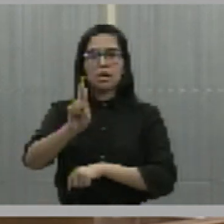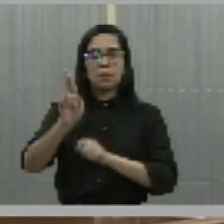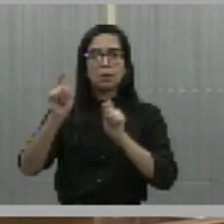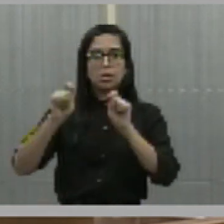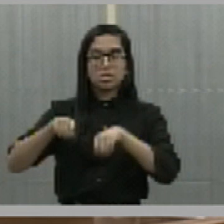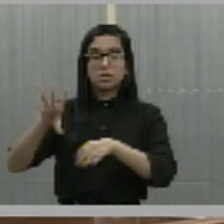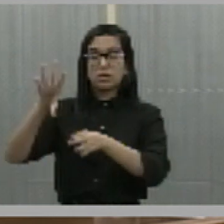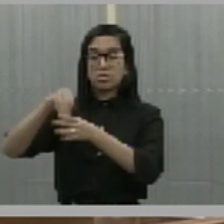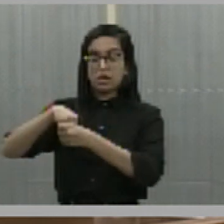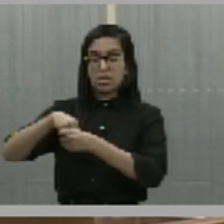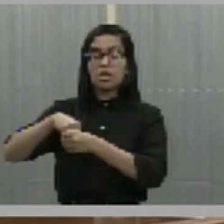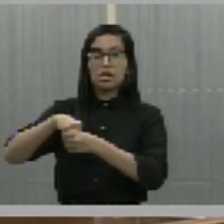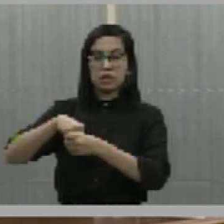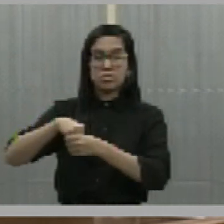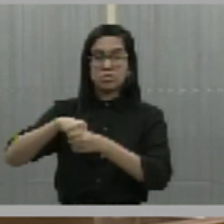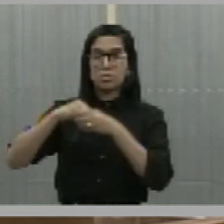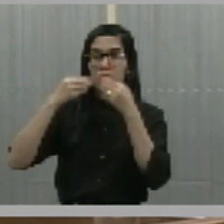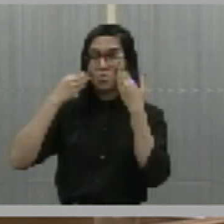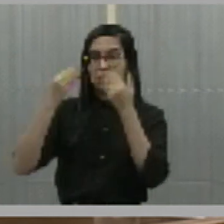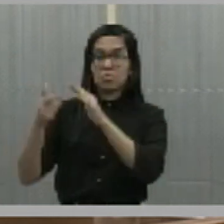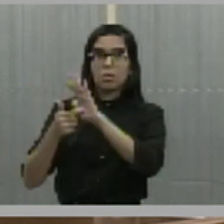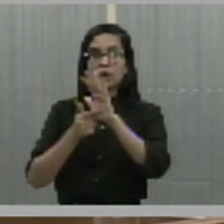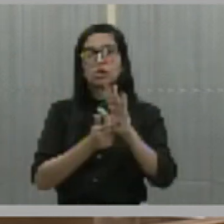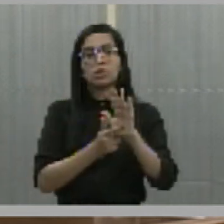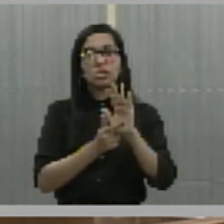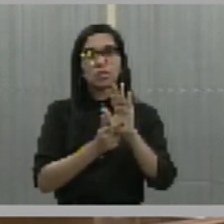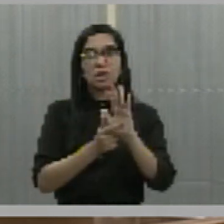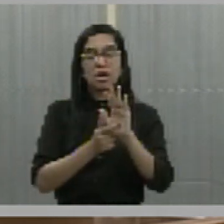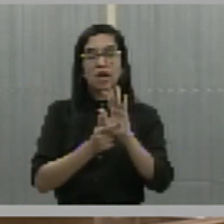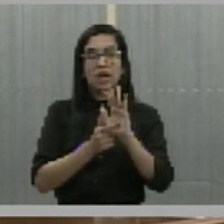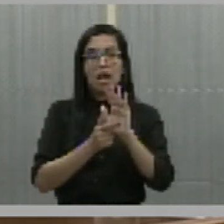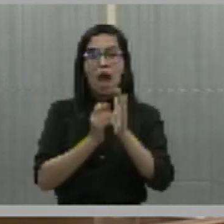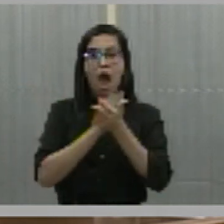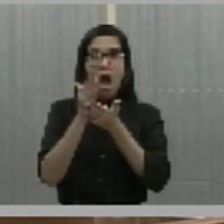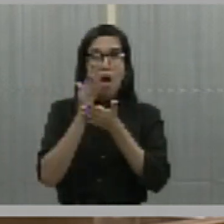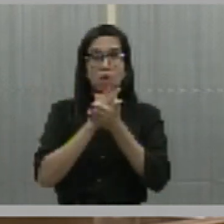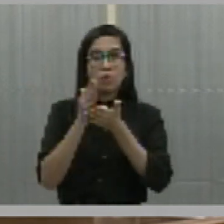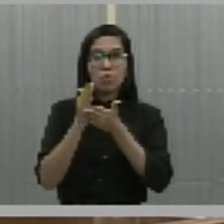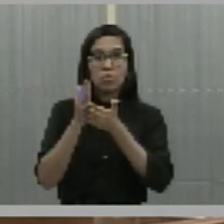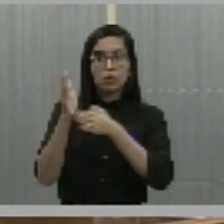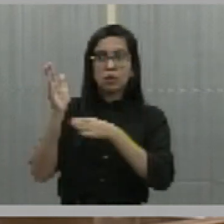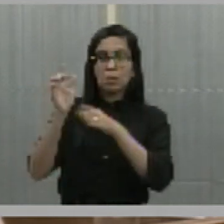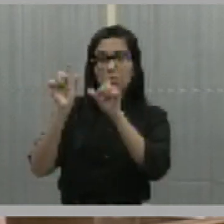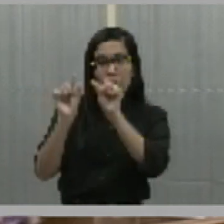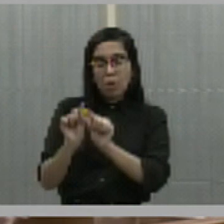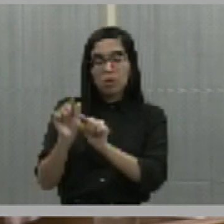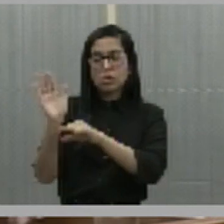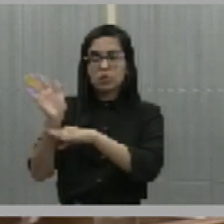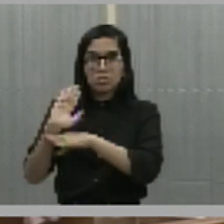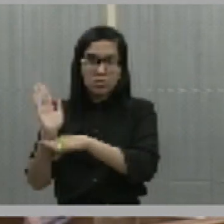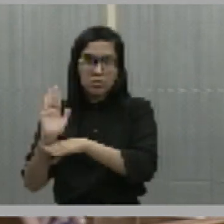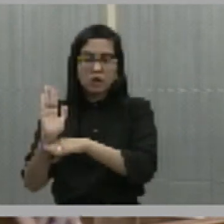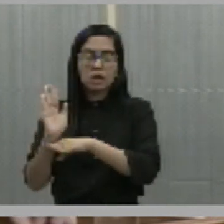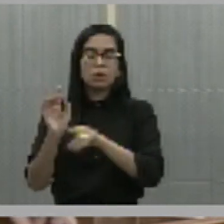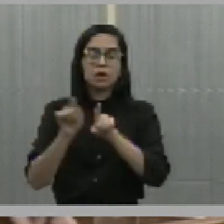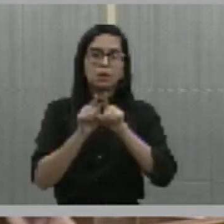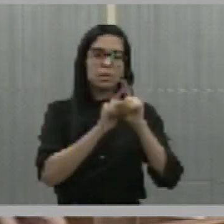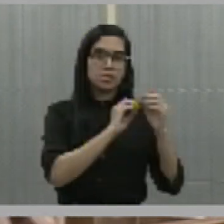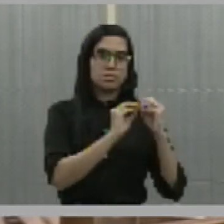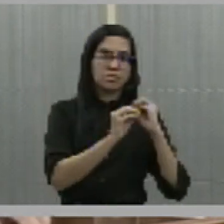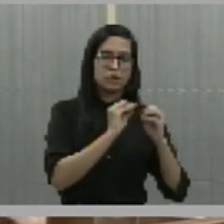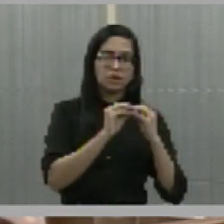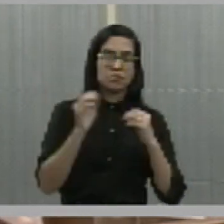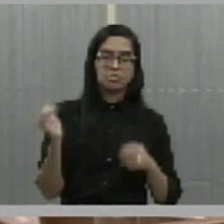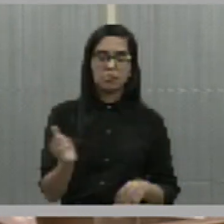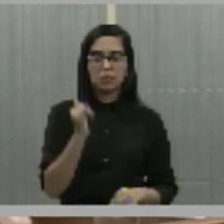museu, trechos, spoilers do filme e da minissérie da Batalha do Genipapo. Considero muito importante que esses